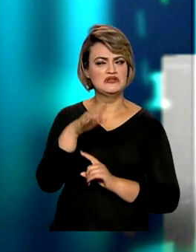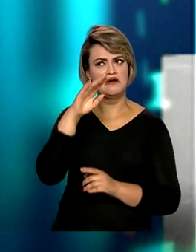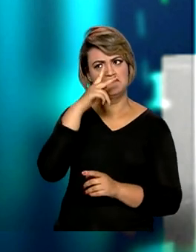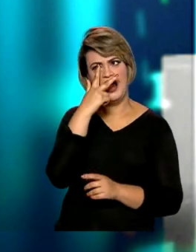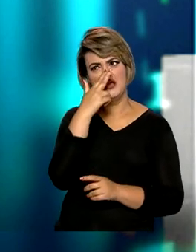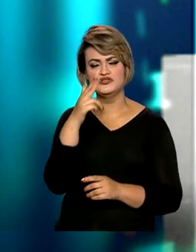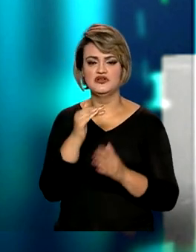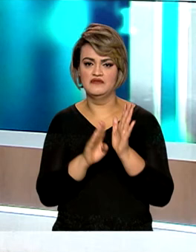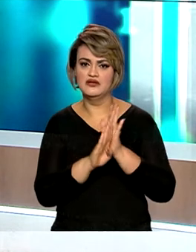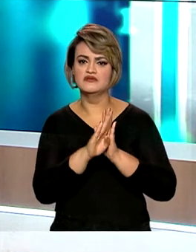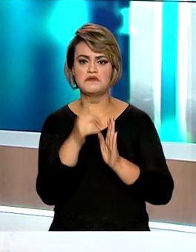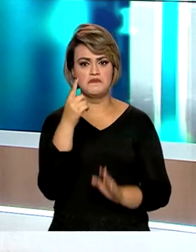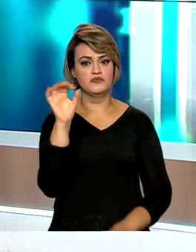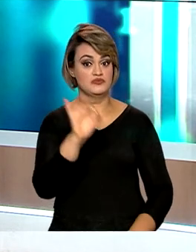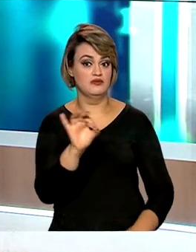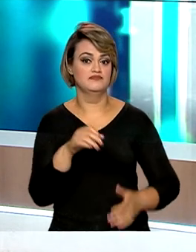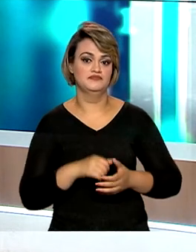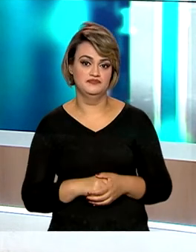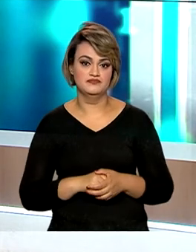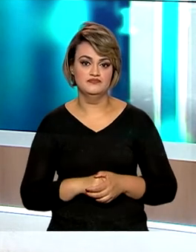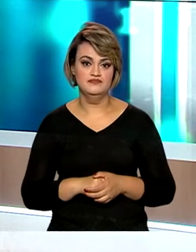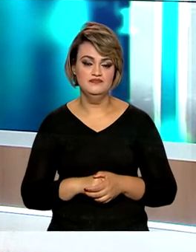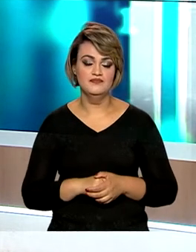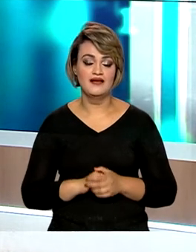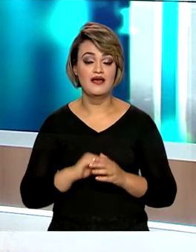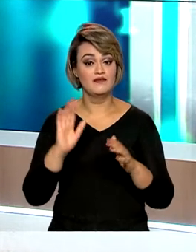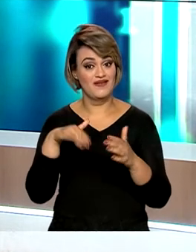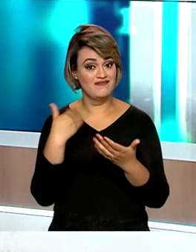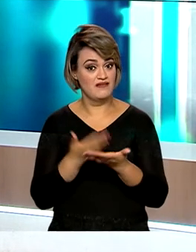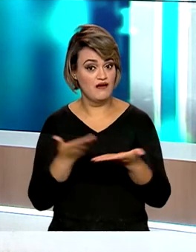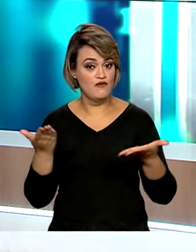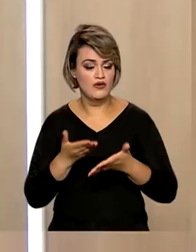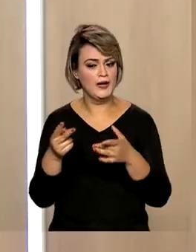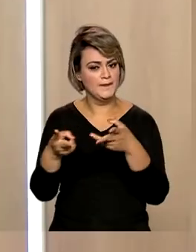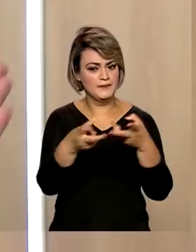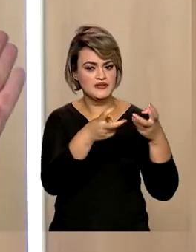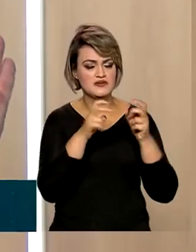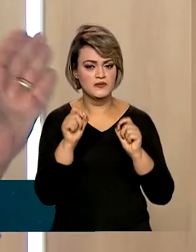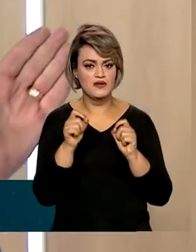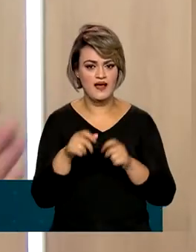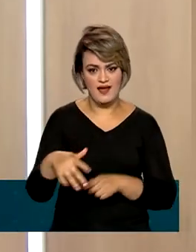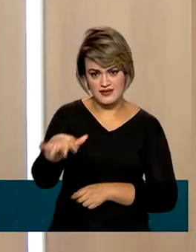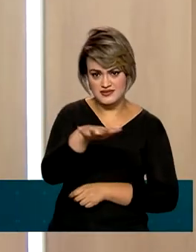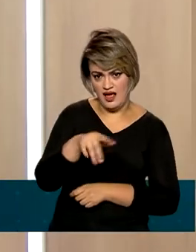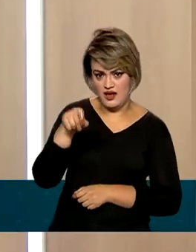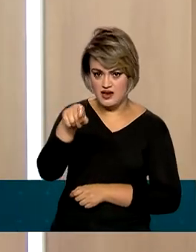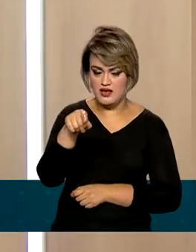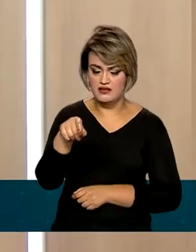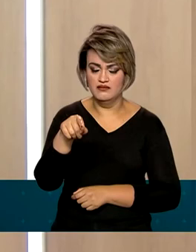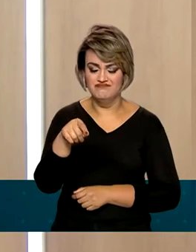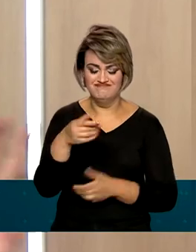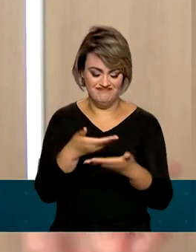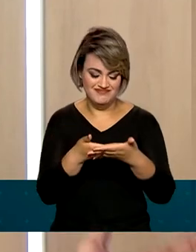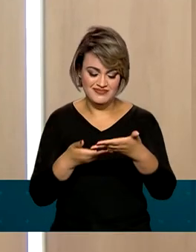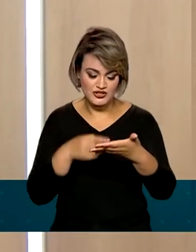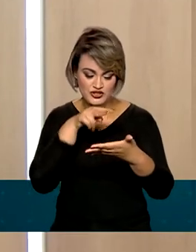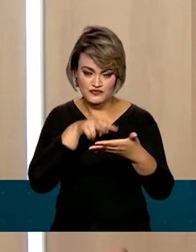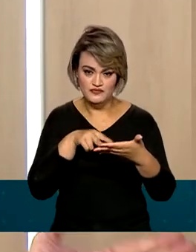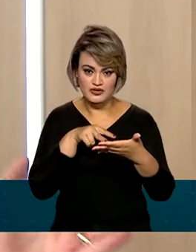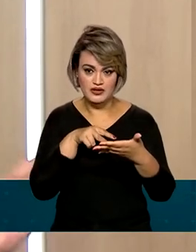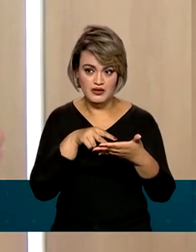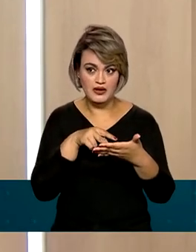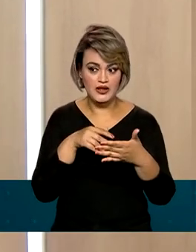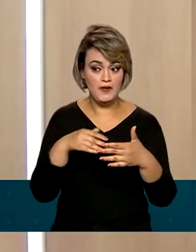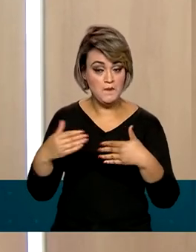de 1%. Então, até o momento, que tem se observado é que o mercado, por intermédio do Boletim Focus, tem se